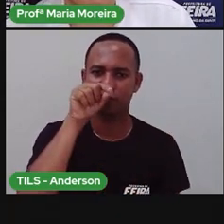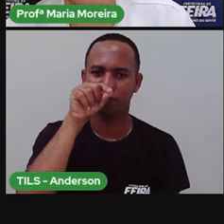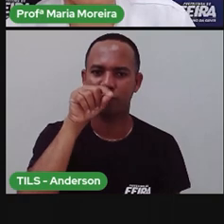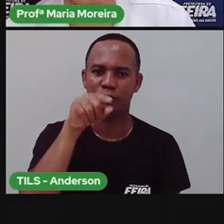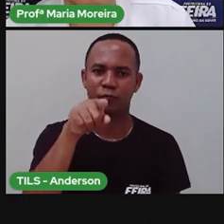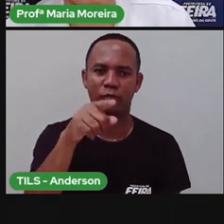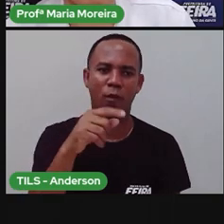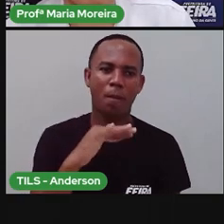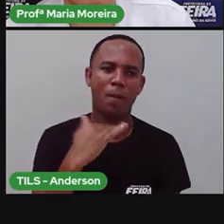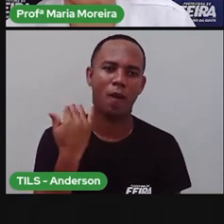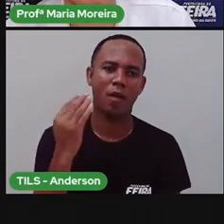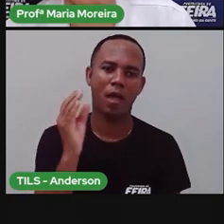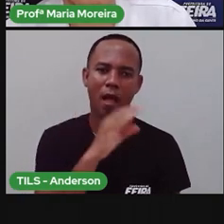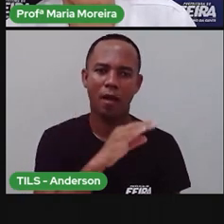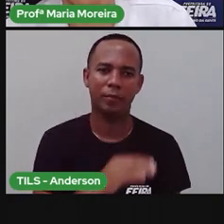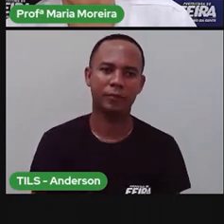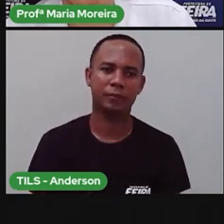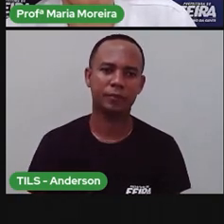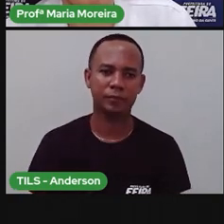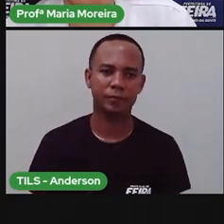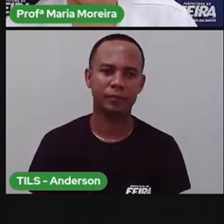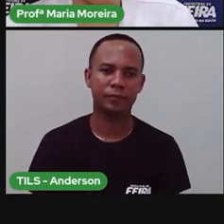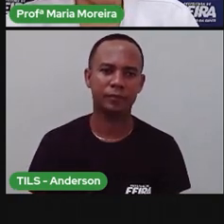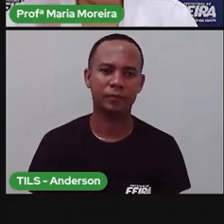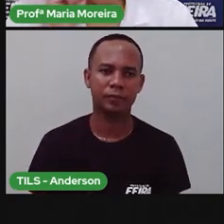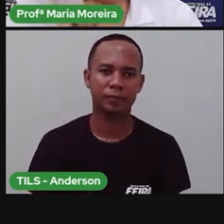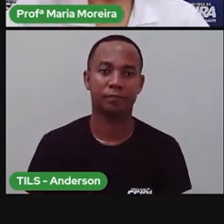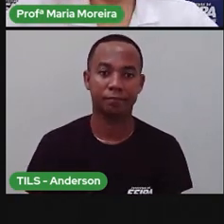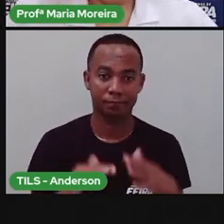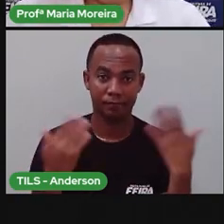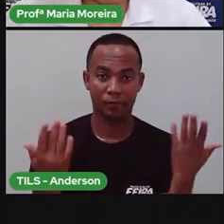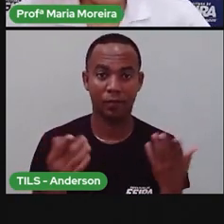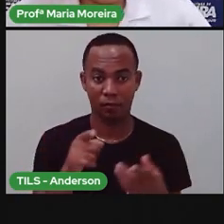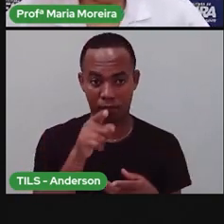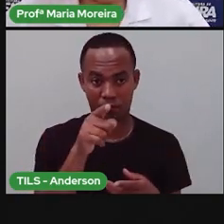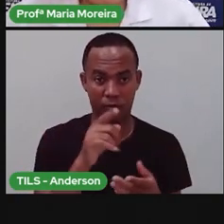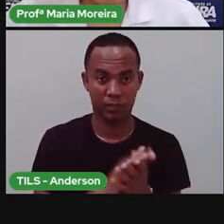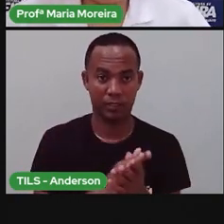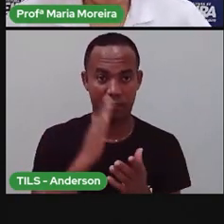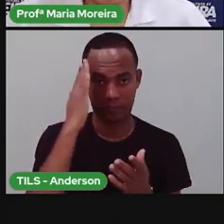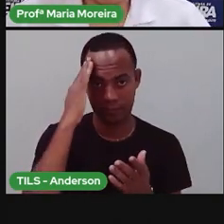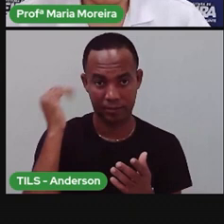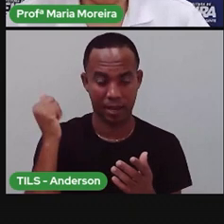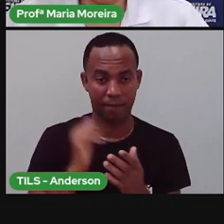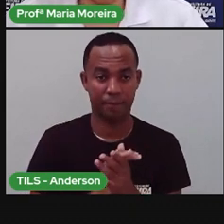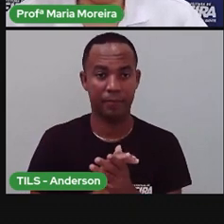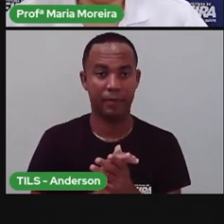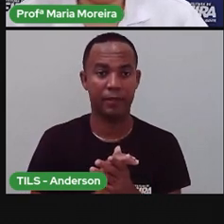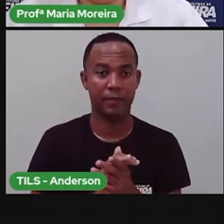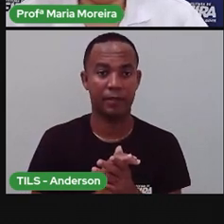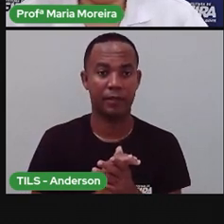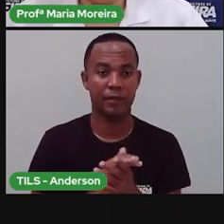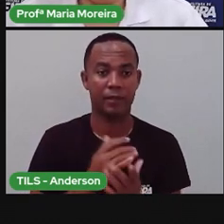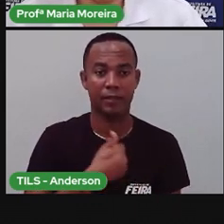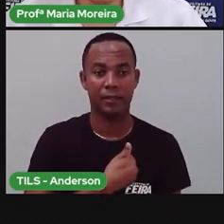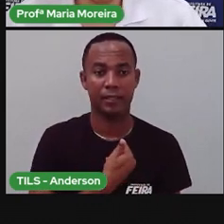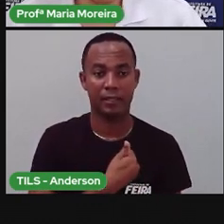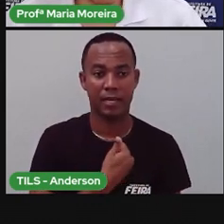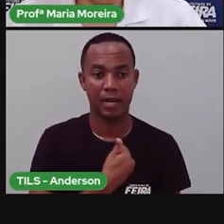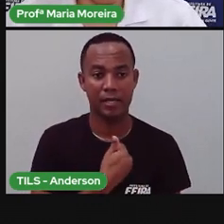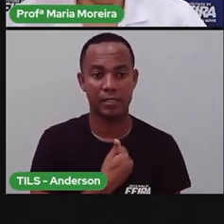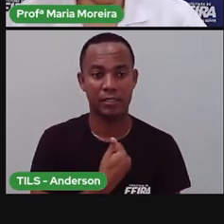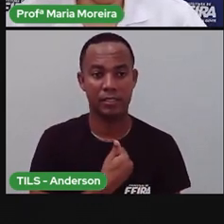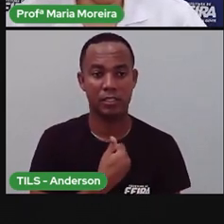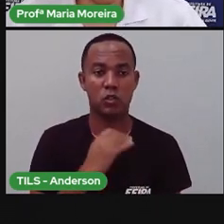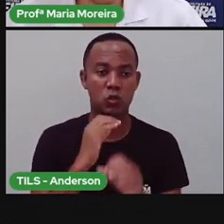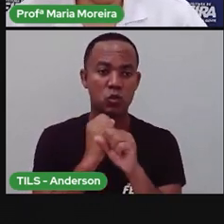fofinho e morre cedo, morre jovem. Bom, e você? Sabe calcular a sua idade ou a idade